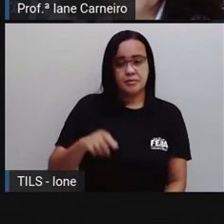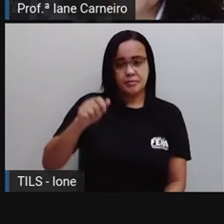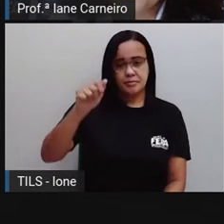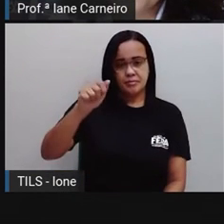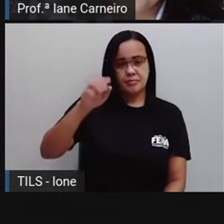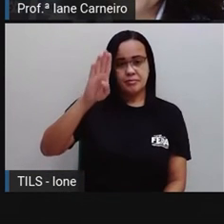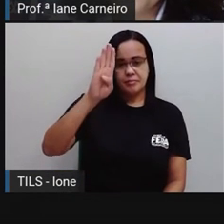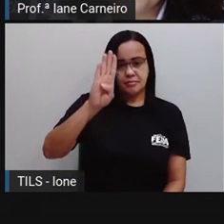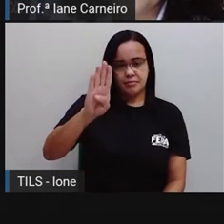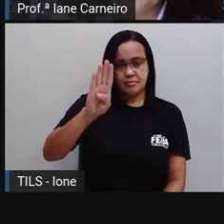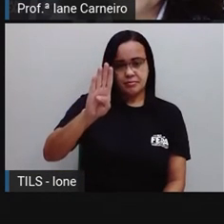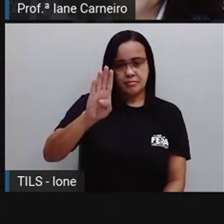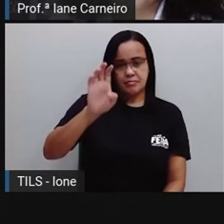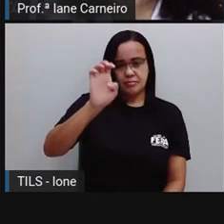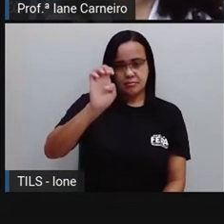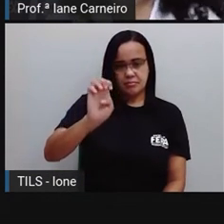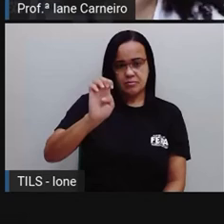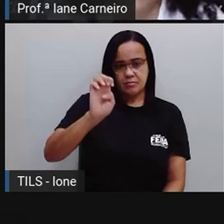BINGALA?